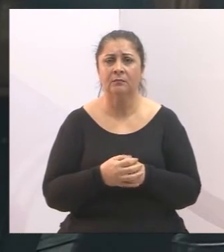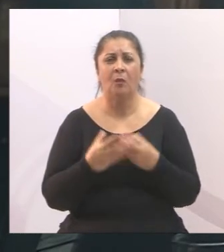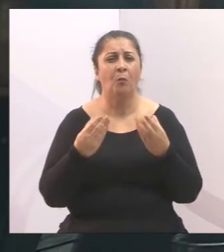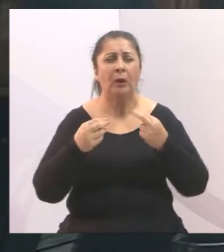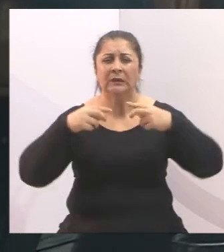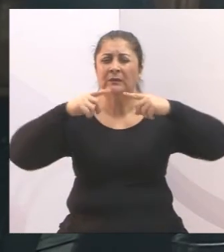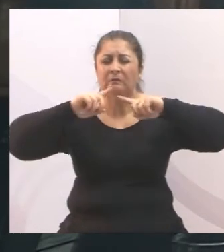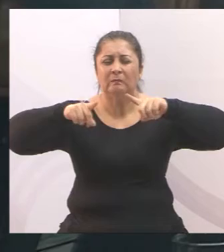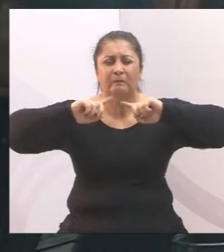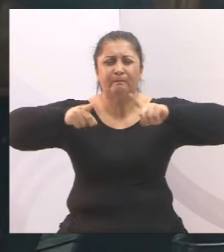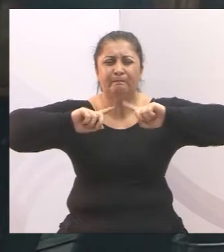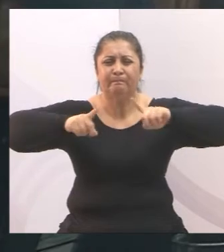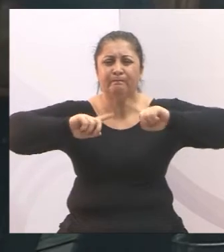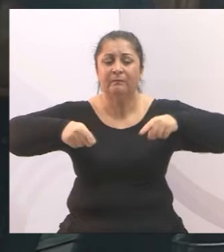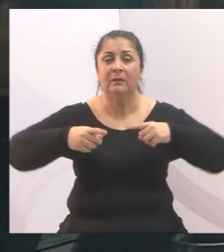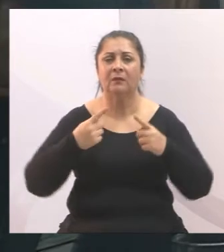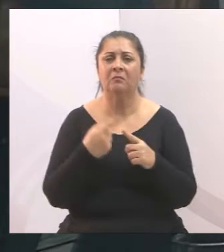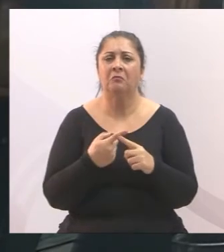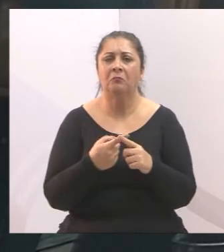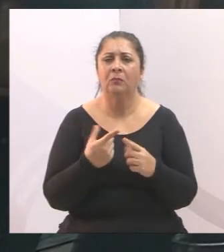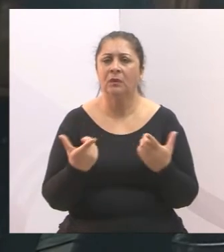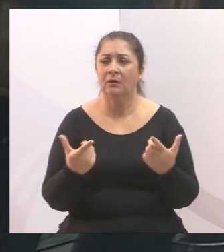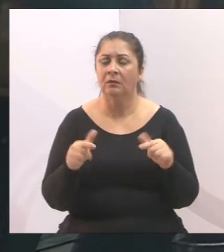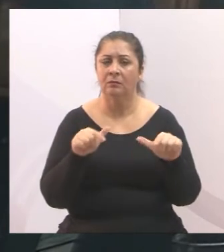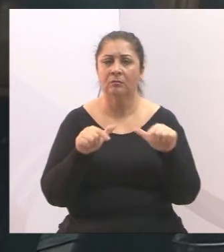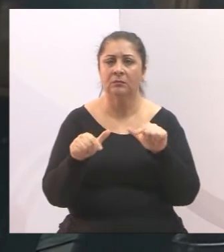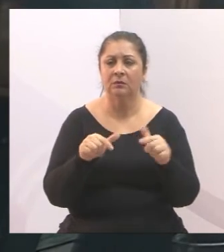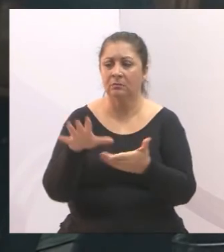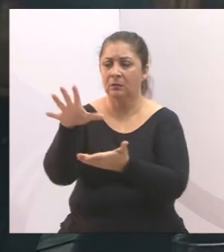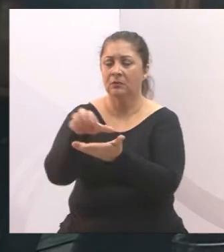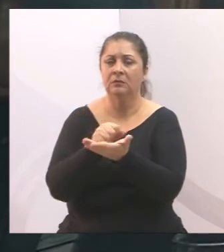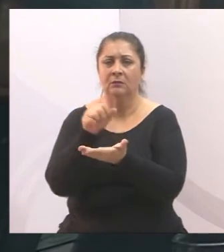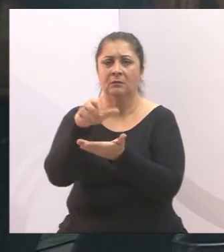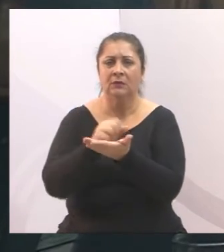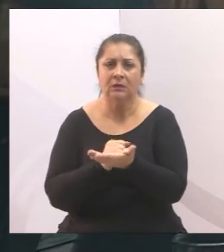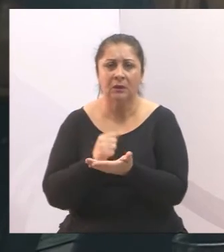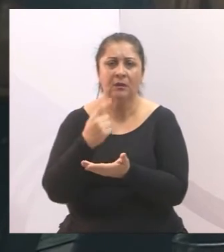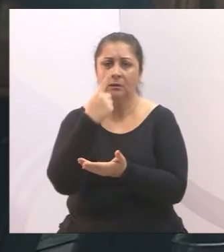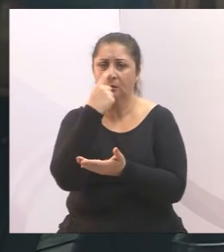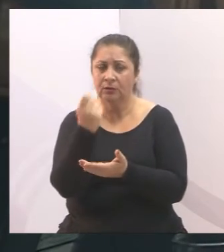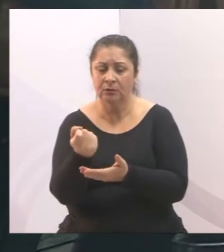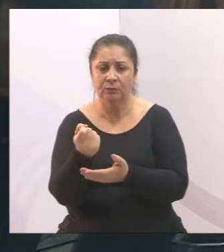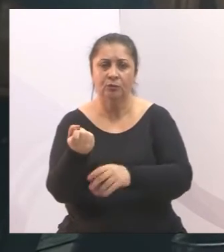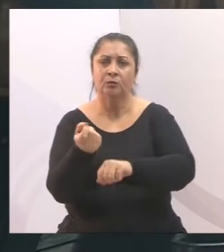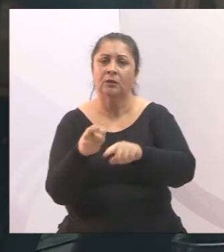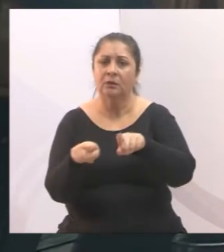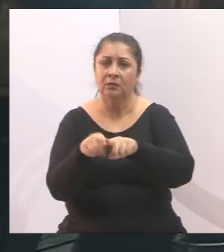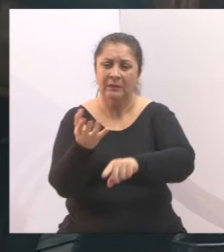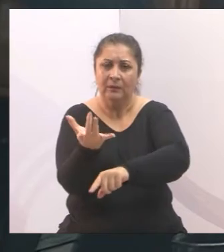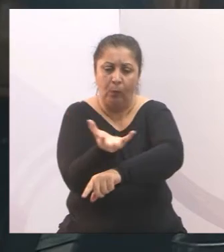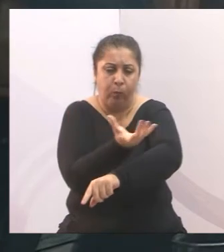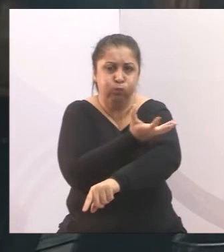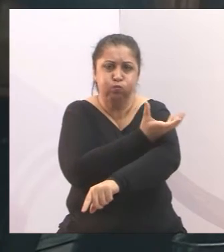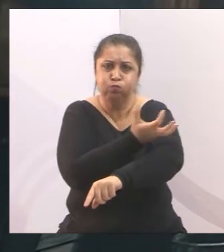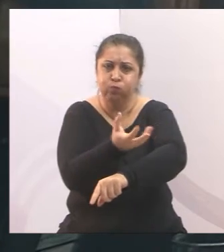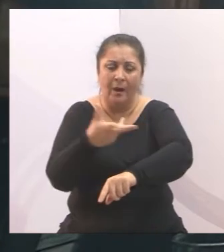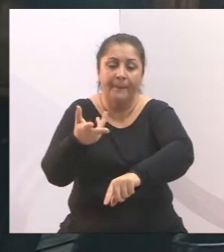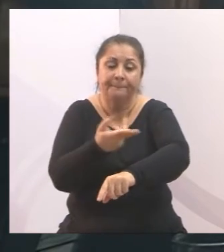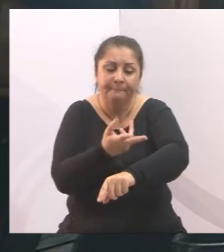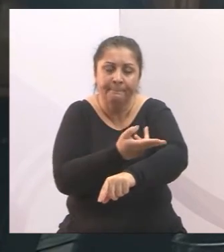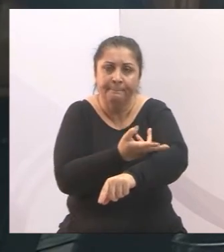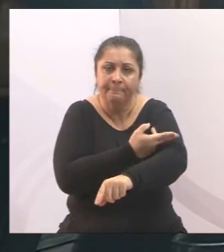à execução em si do trabalho de coleta, de capina, e aí quando a gente faz